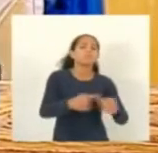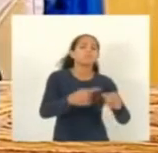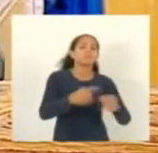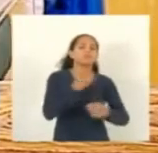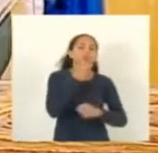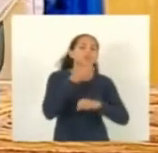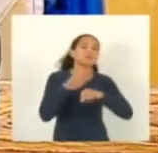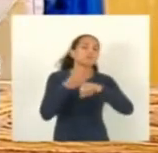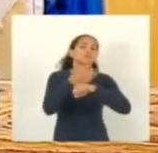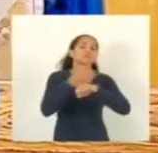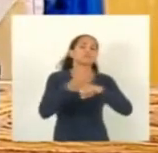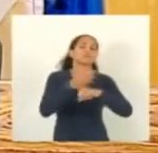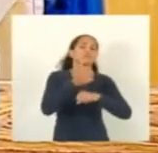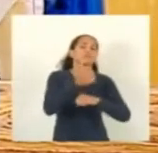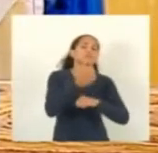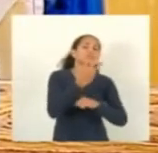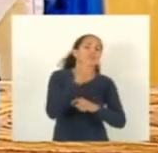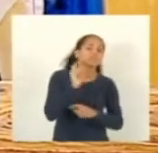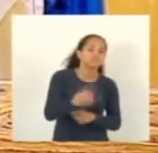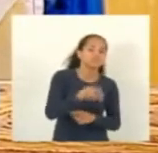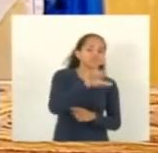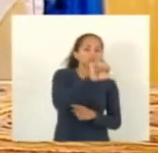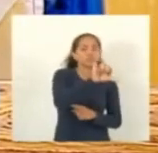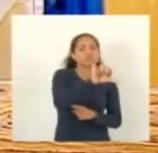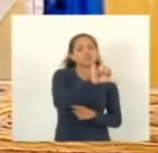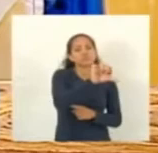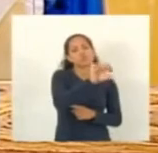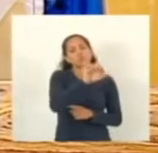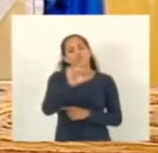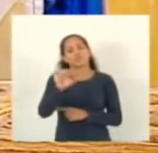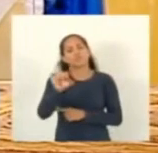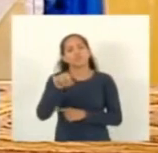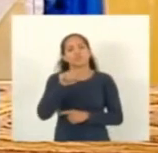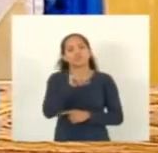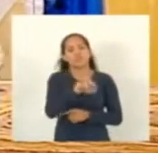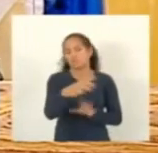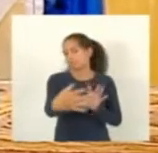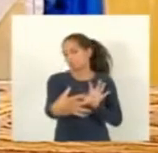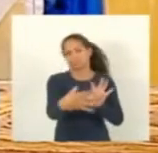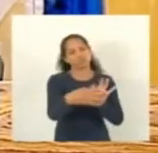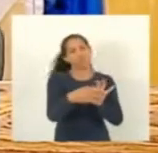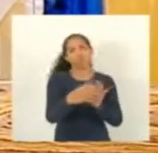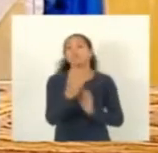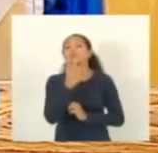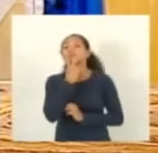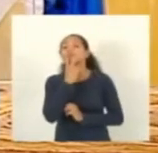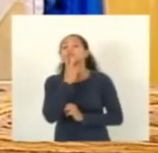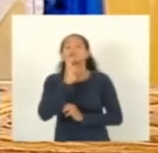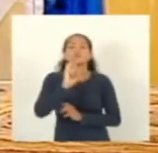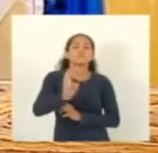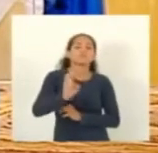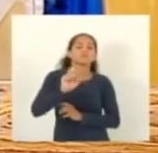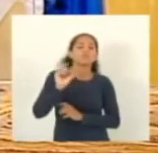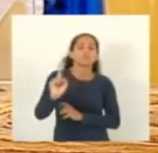Serra, 13.900 imóveis ainda não estão ligados. Vitória, 5